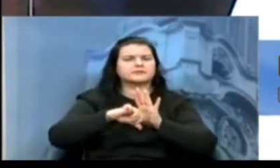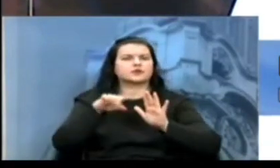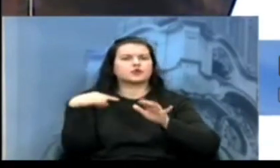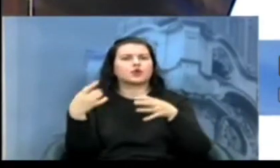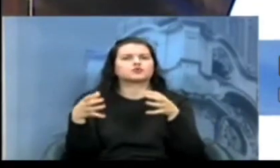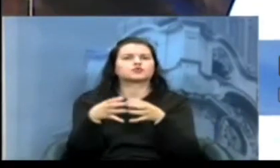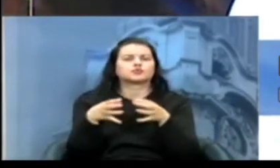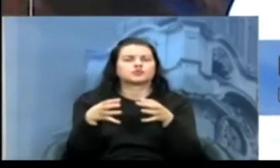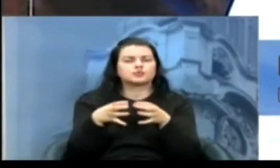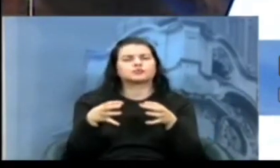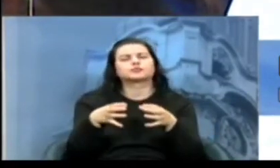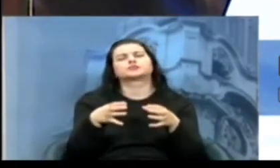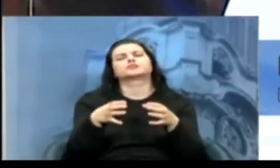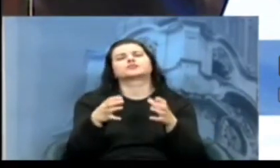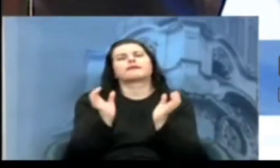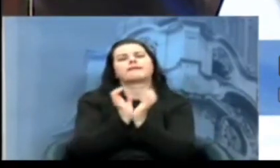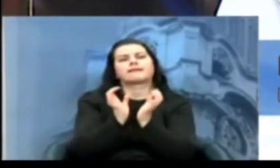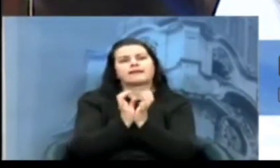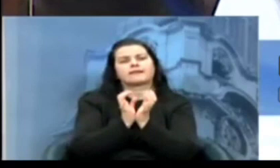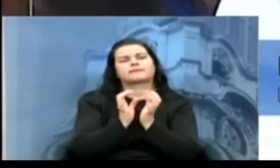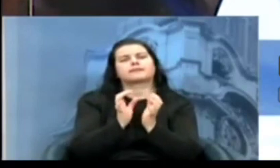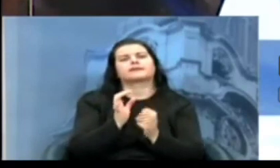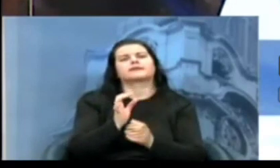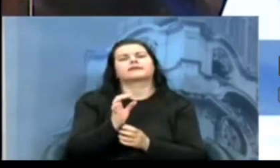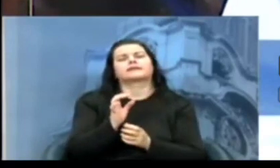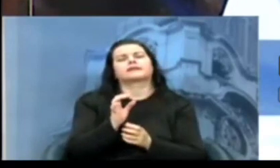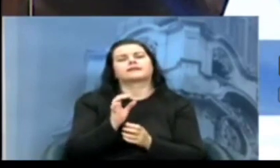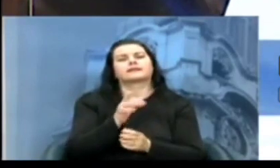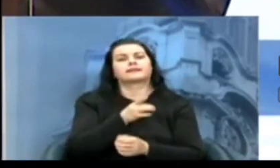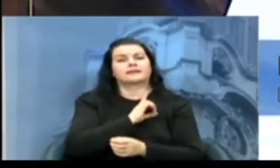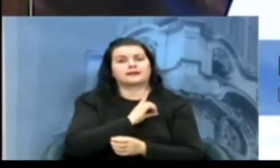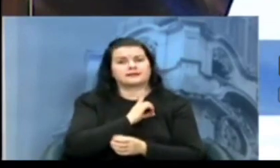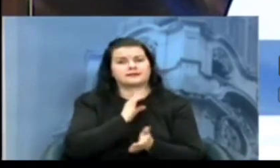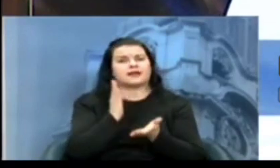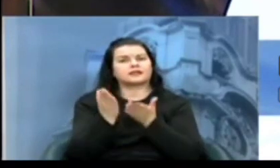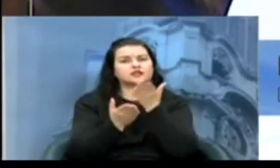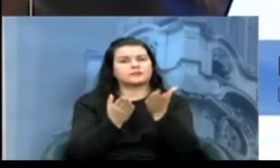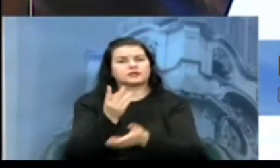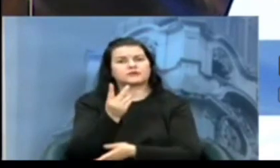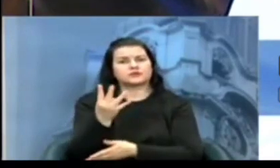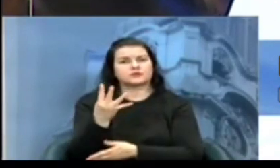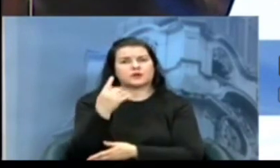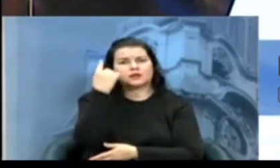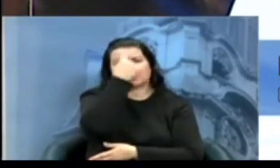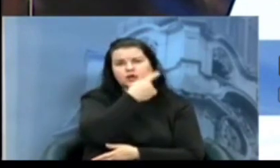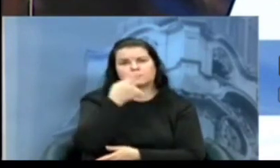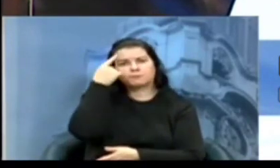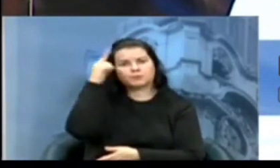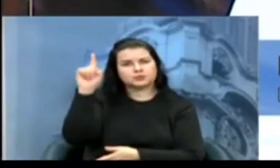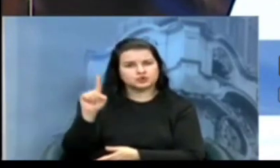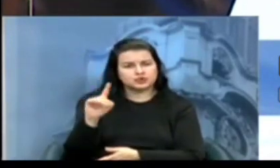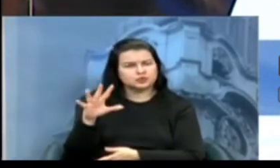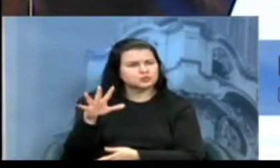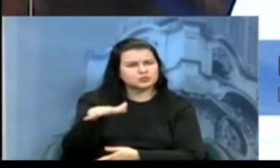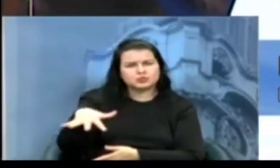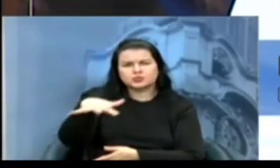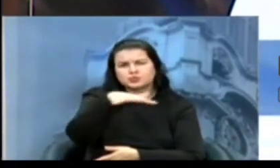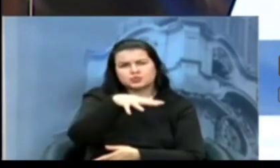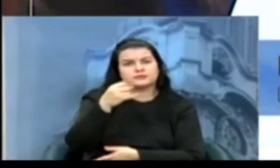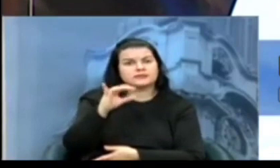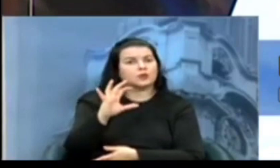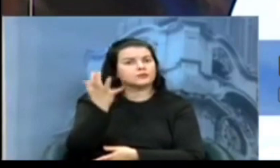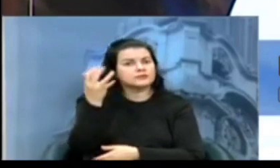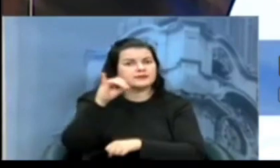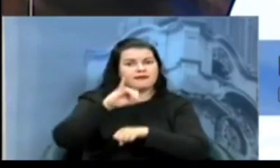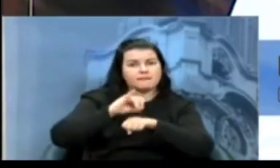Delegacia de Pronto Atendimento, que atendem por 24 horas por dia todos os casos de homicídios ocorridos tanto